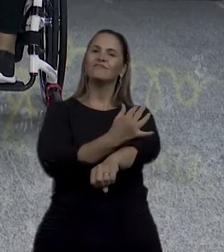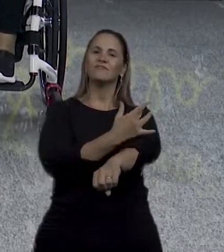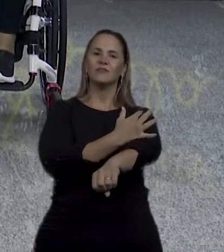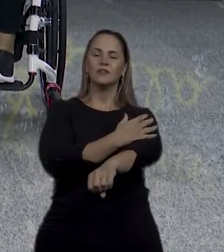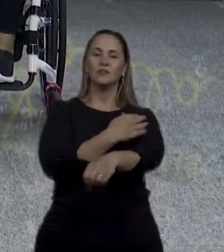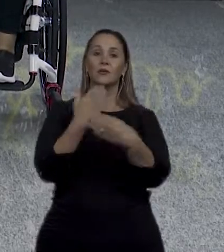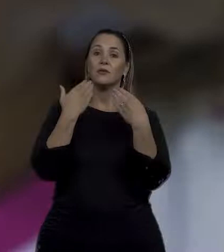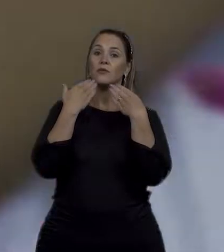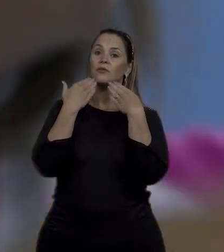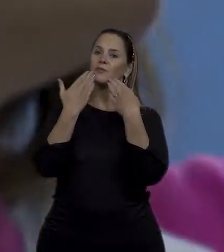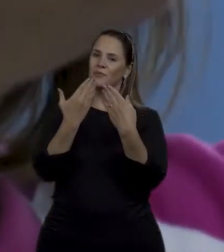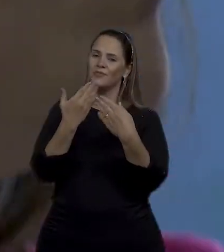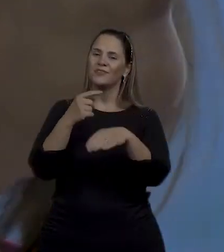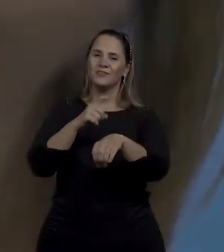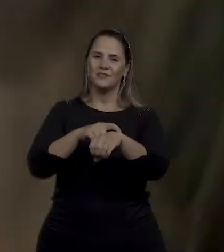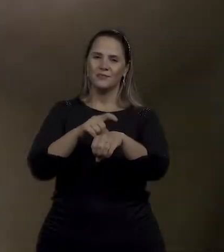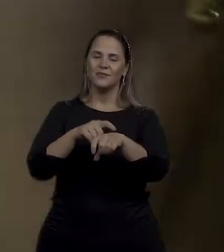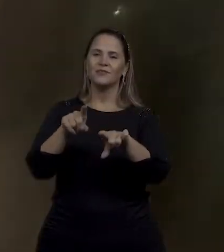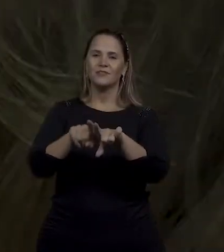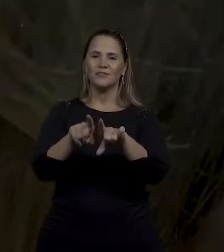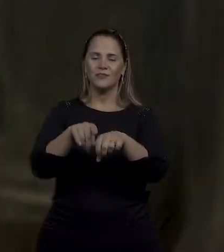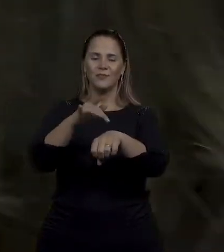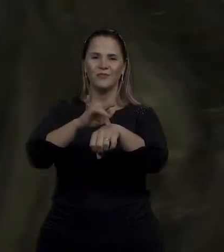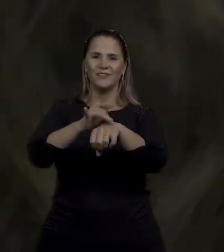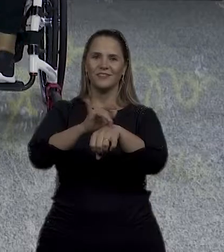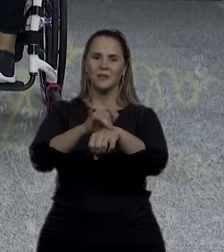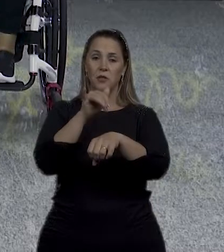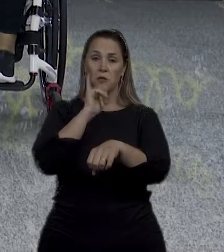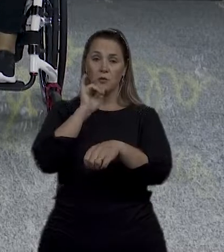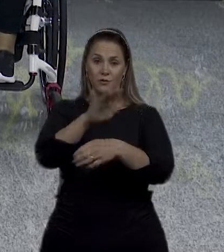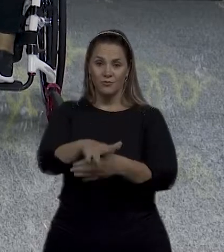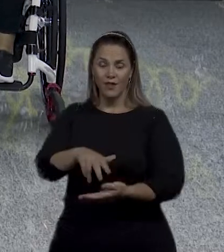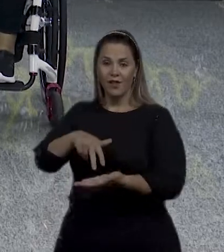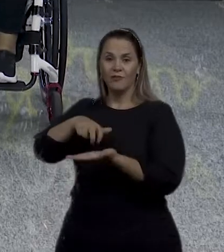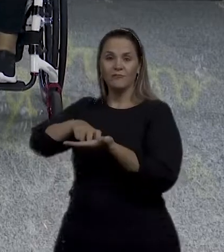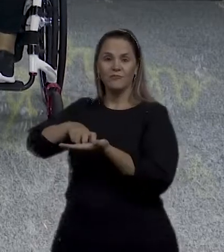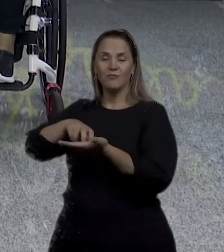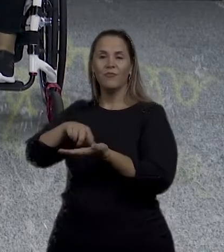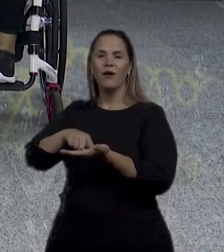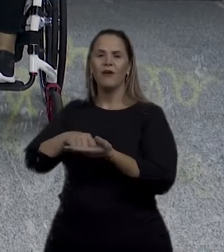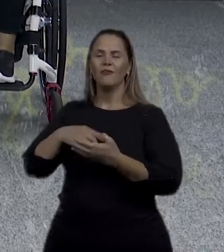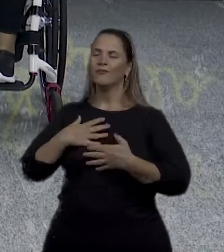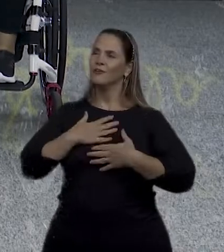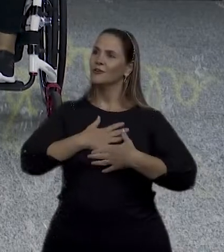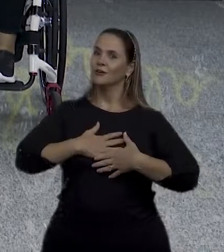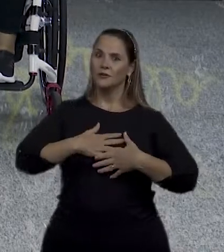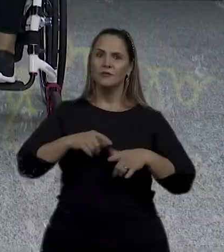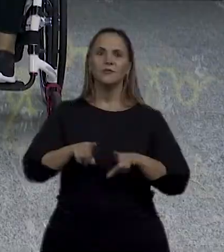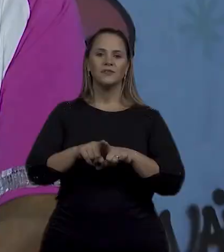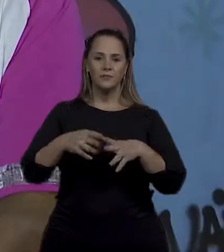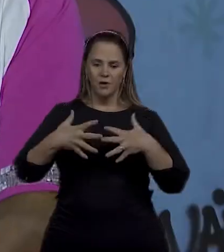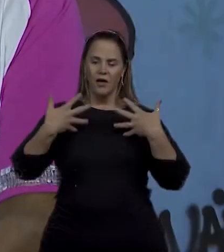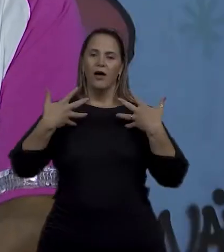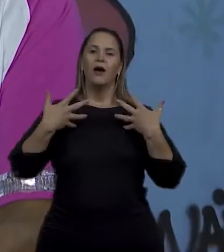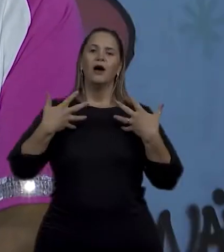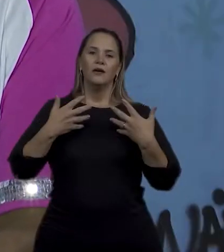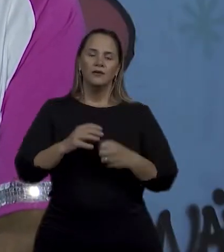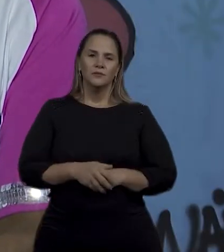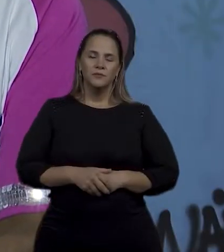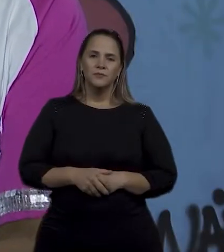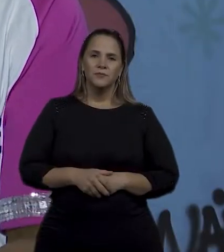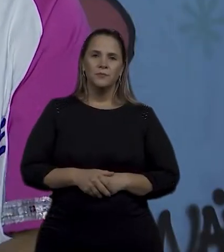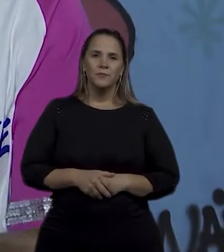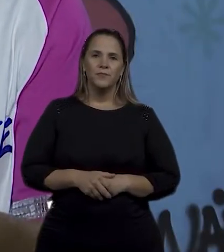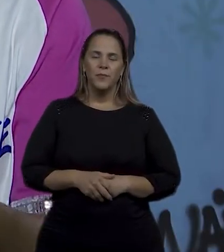apresentações. Estar no palco é, ao mesmo tempo que maravilhoso, é assustador. Quando